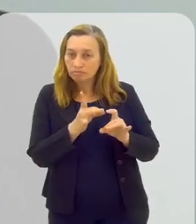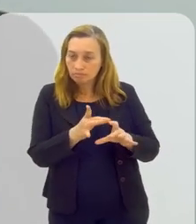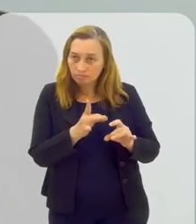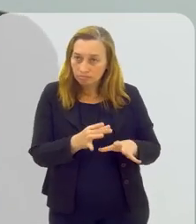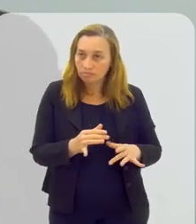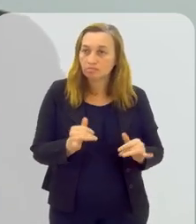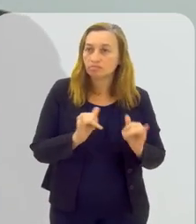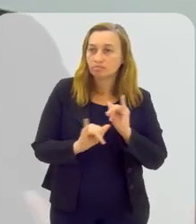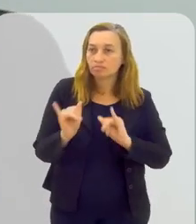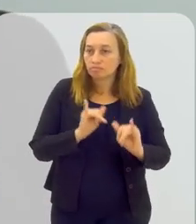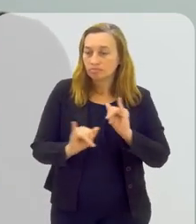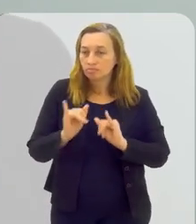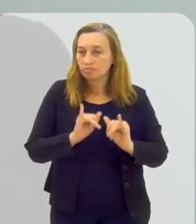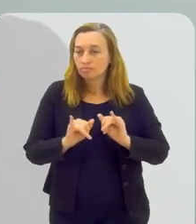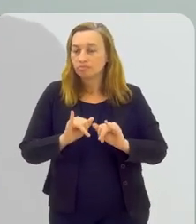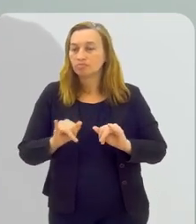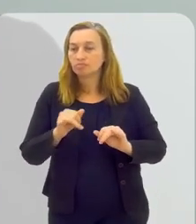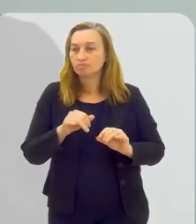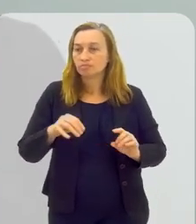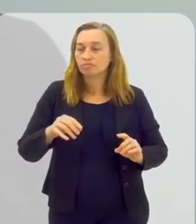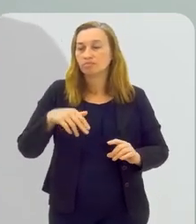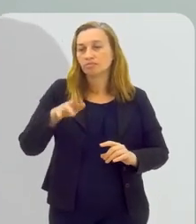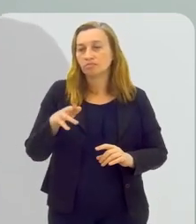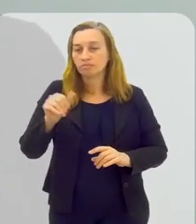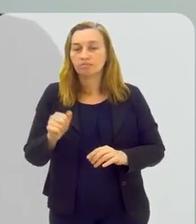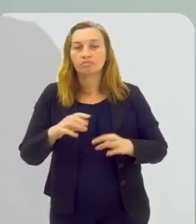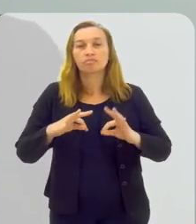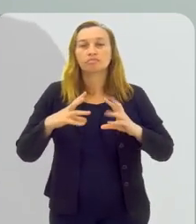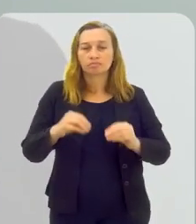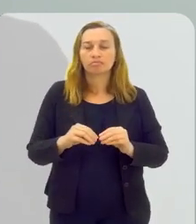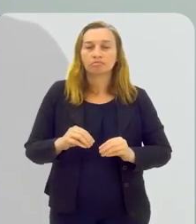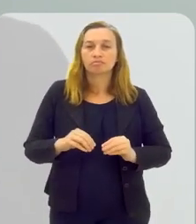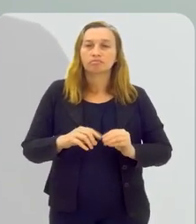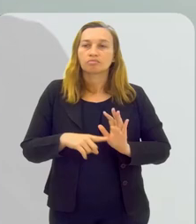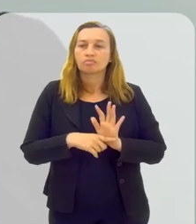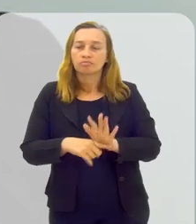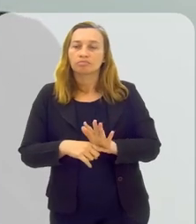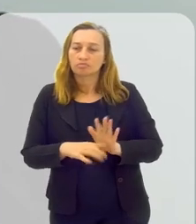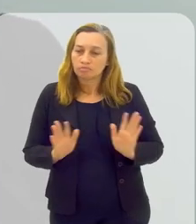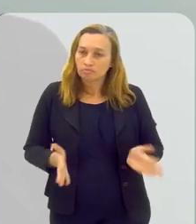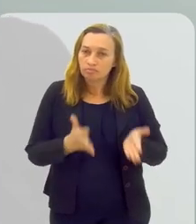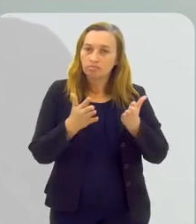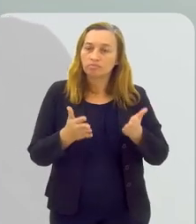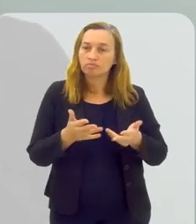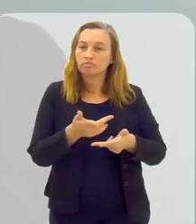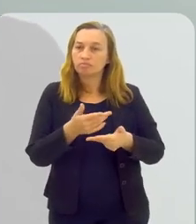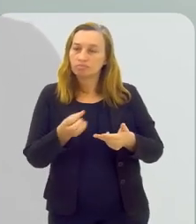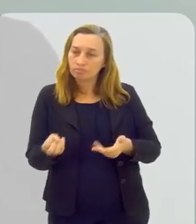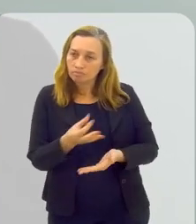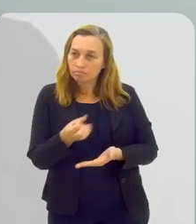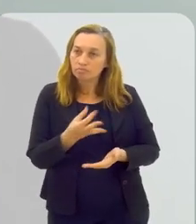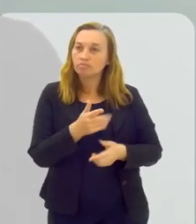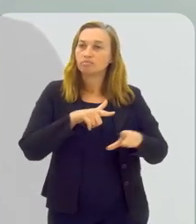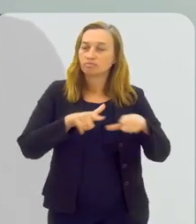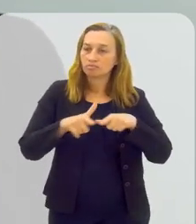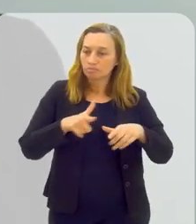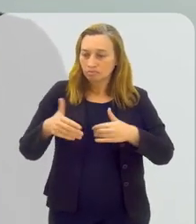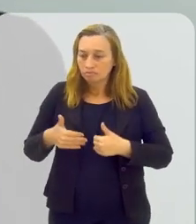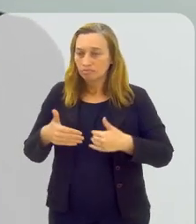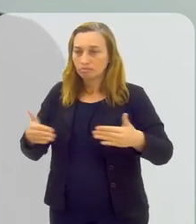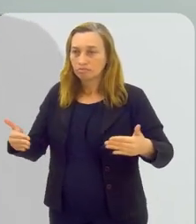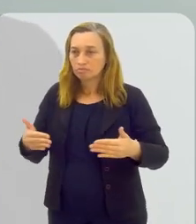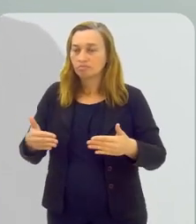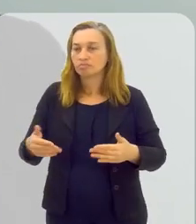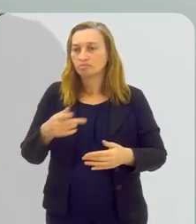da publicidade no entorno da máquina, tudo isso ajuda a funcionar novos negócios e uma frente que se